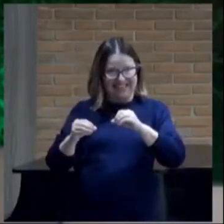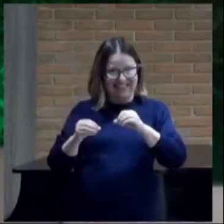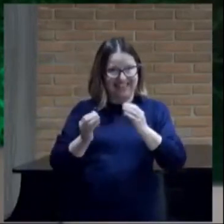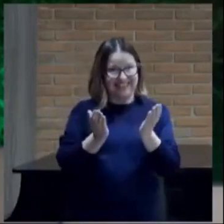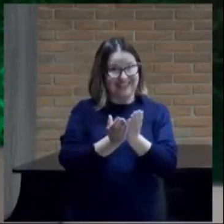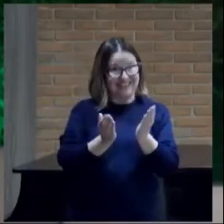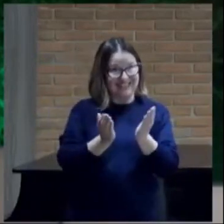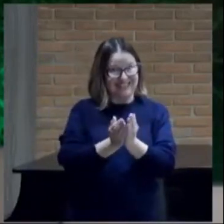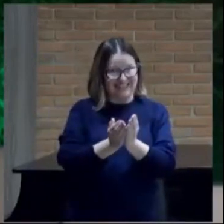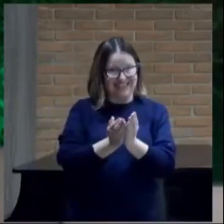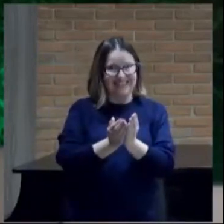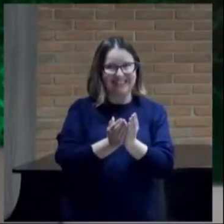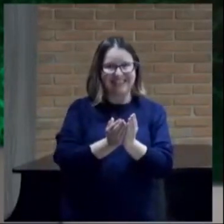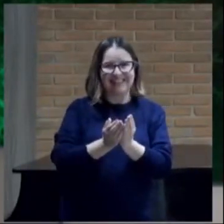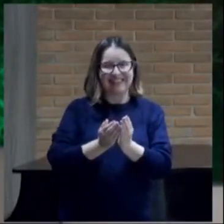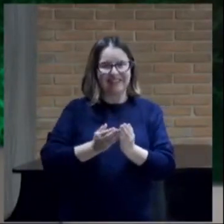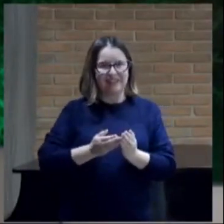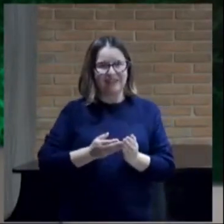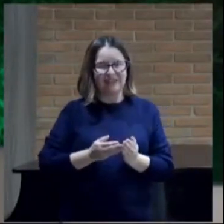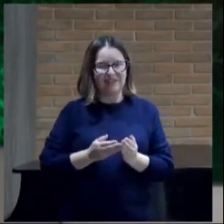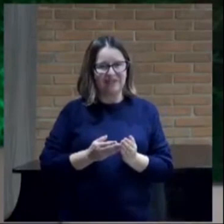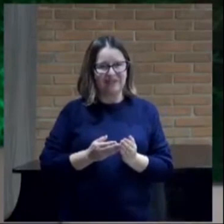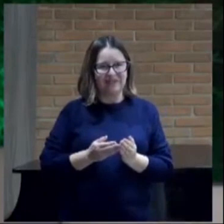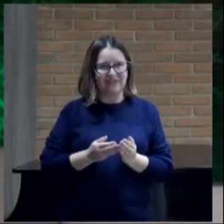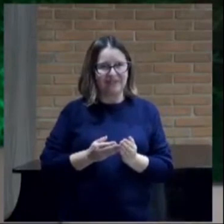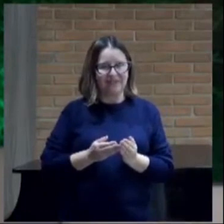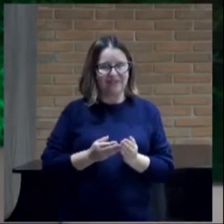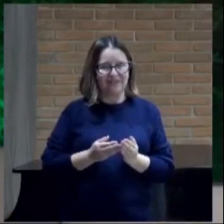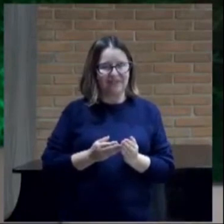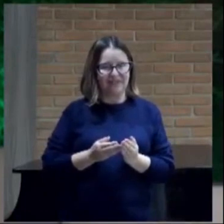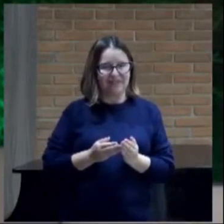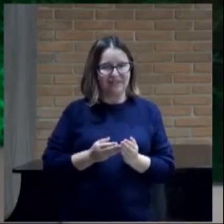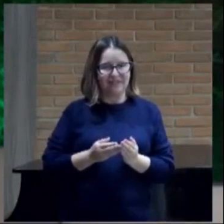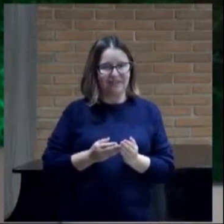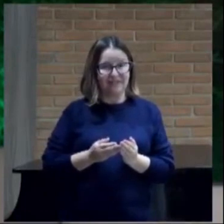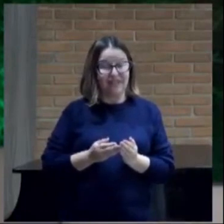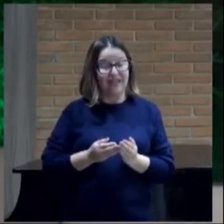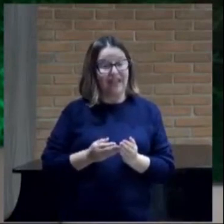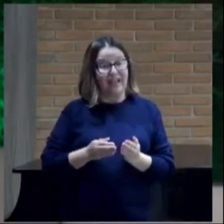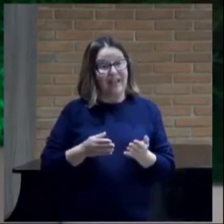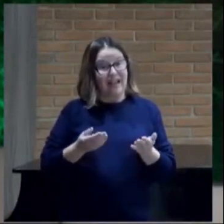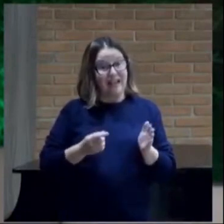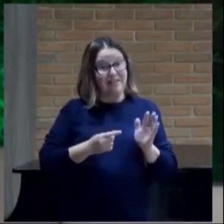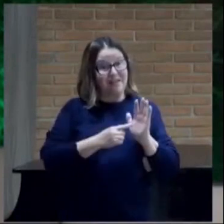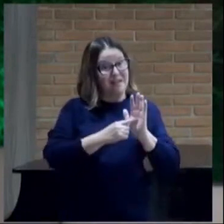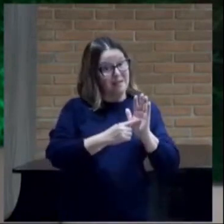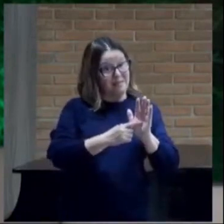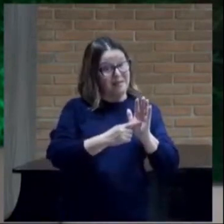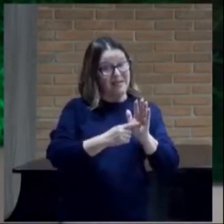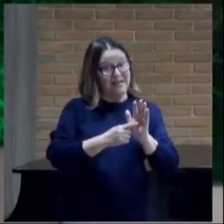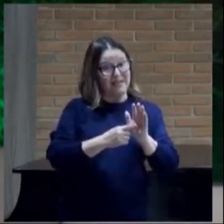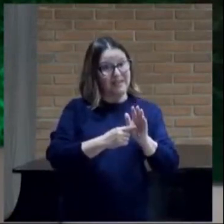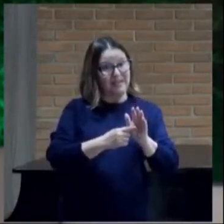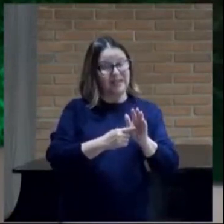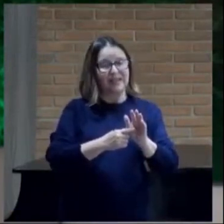terra vai dar ensejo ao aparecimento do anticristo mas o